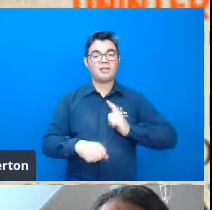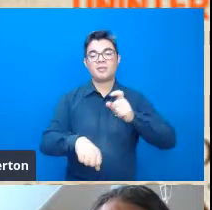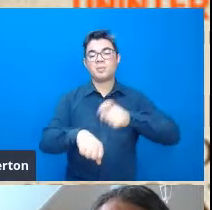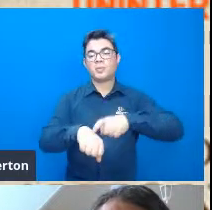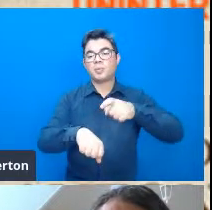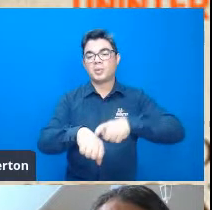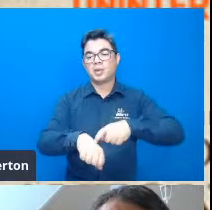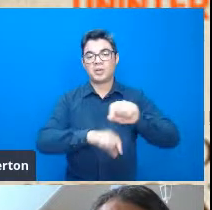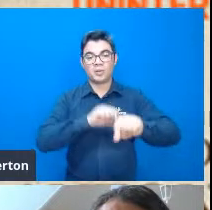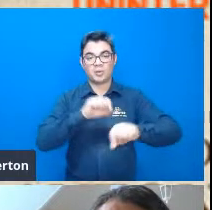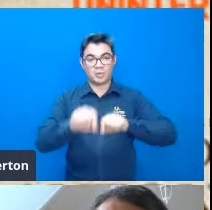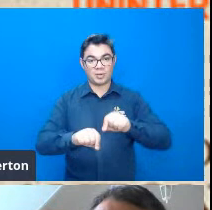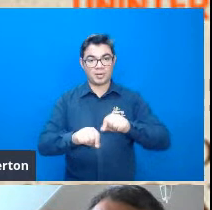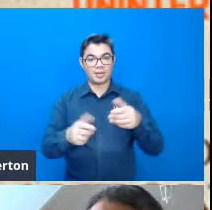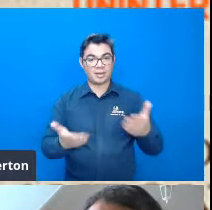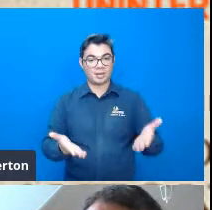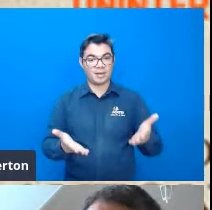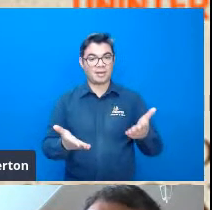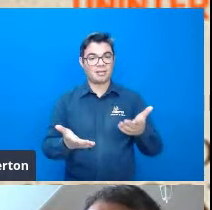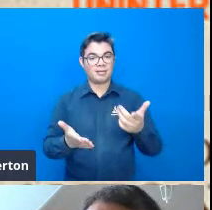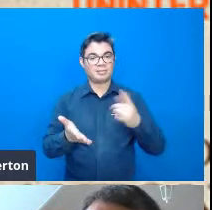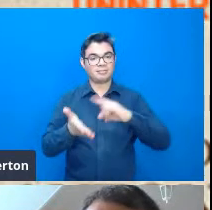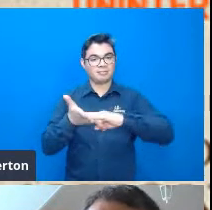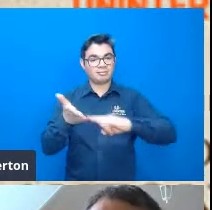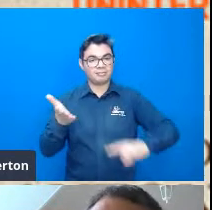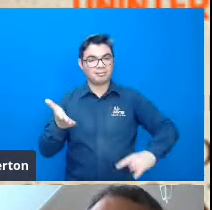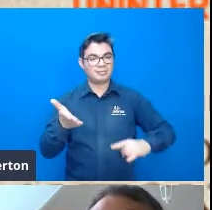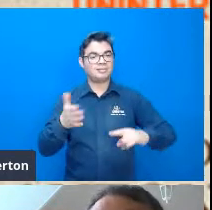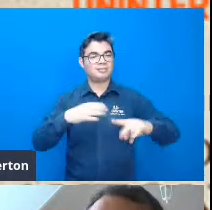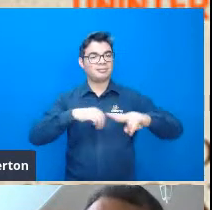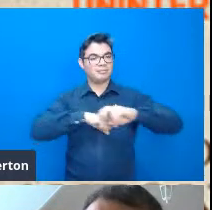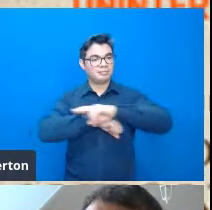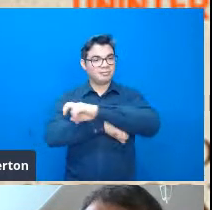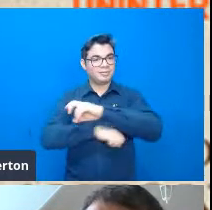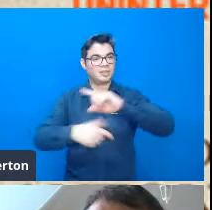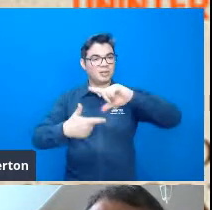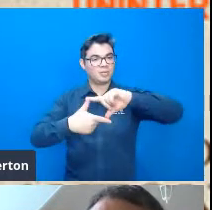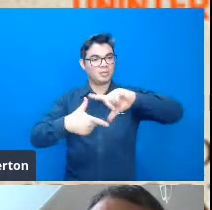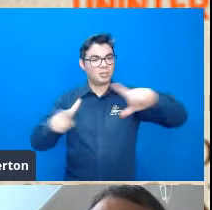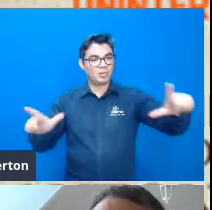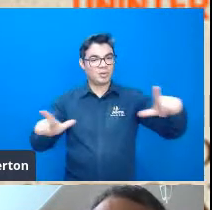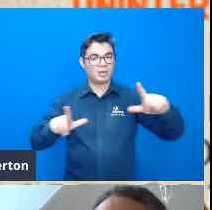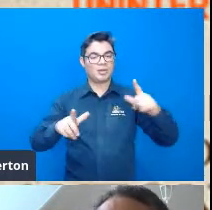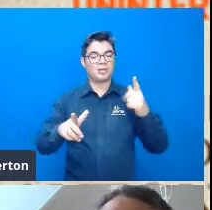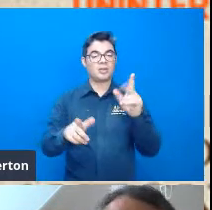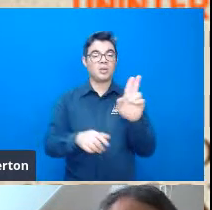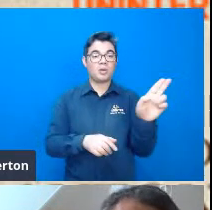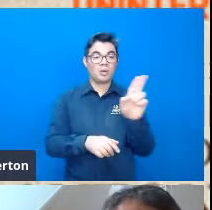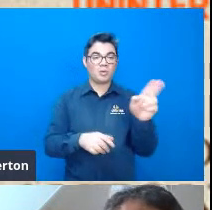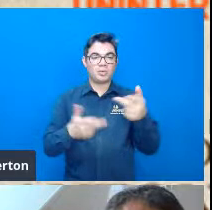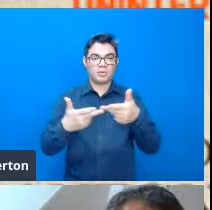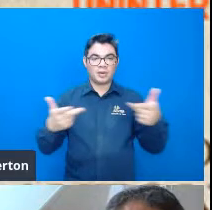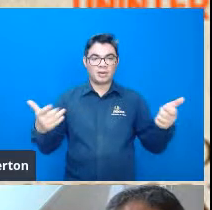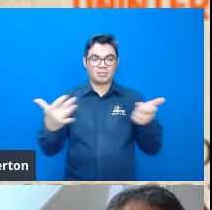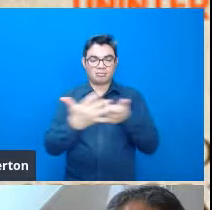de tratado na epistemologia brasileira de ruptura epistemológica onde